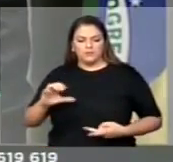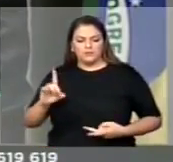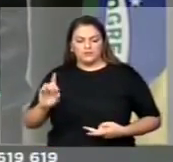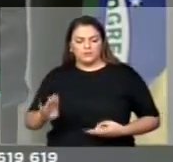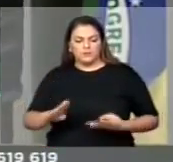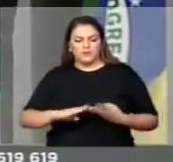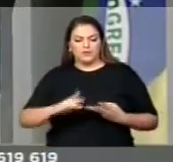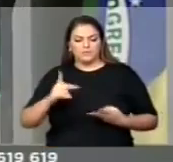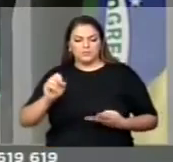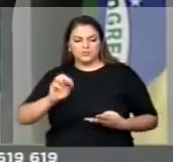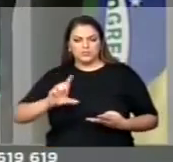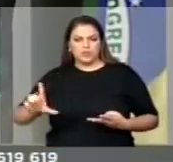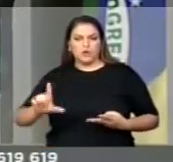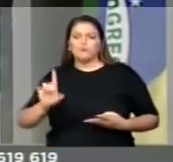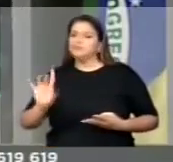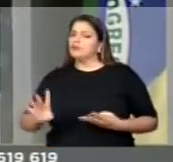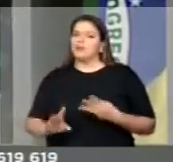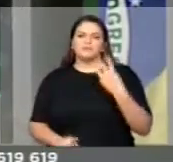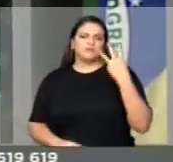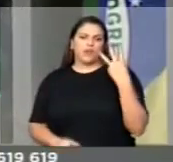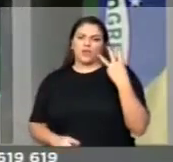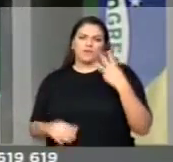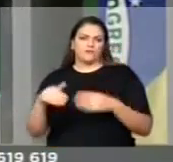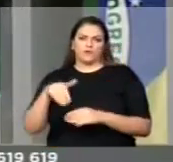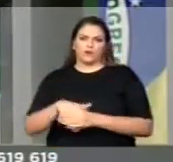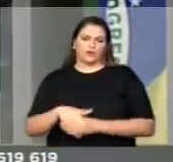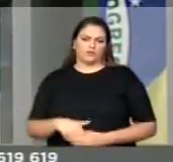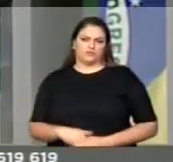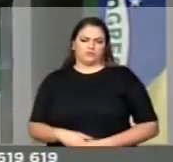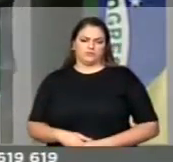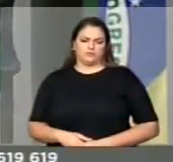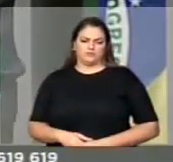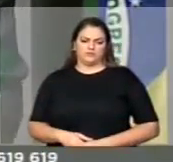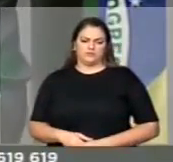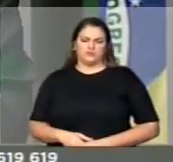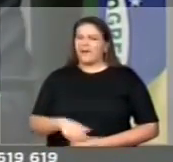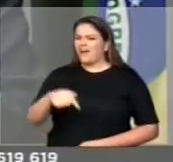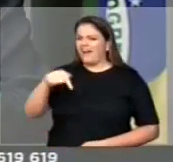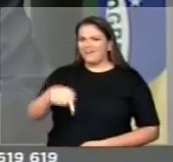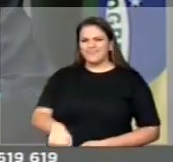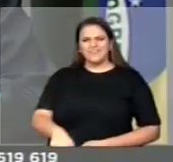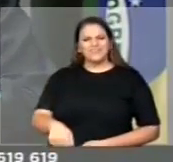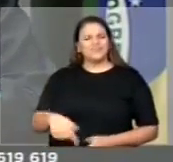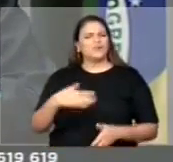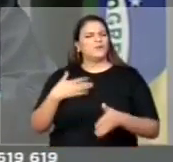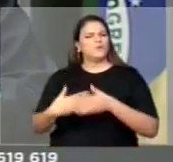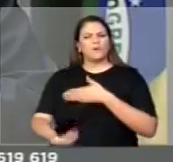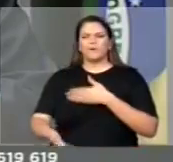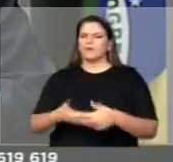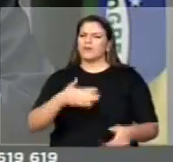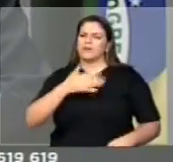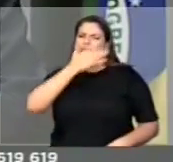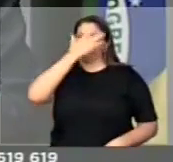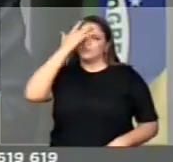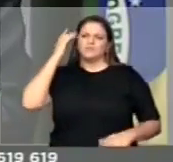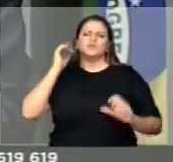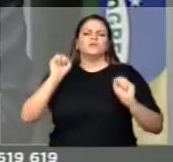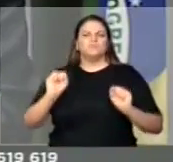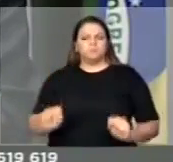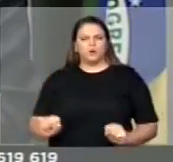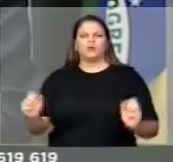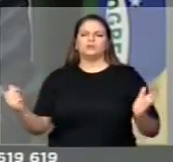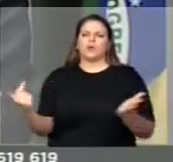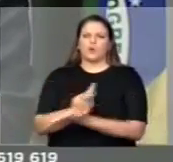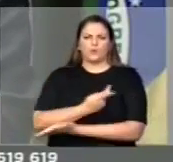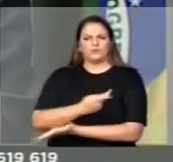votos. Aqui, não tem para ninguém. Já cacei muitos deputados. E não